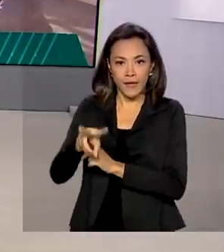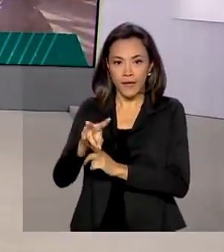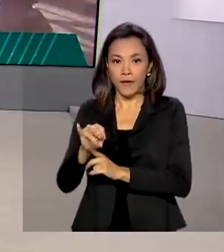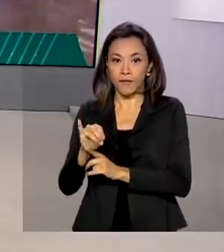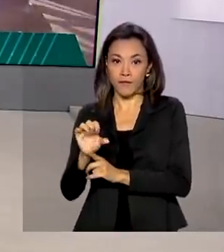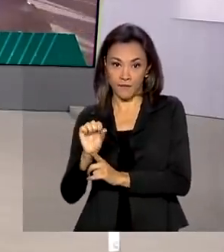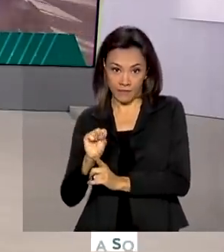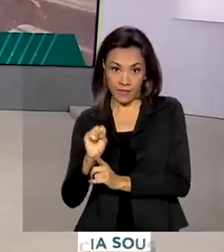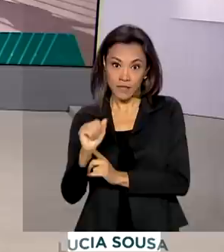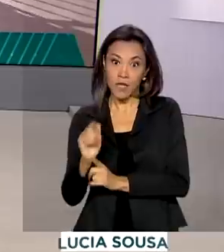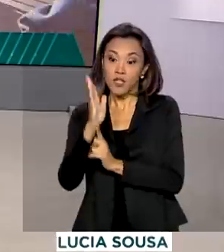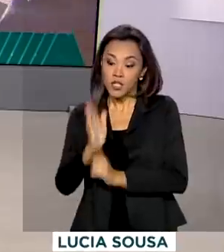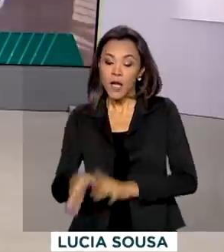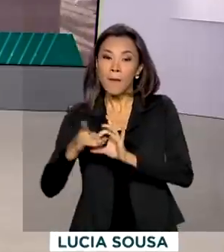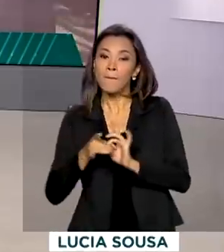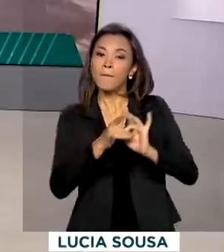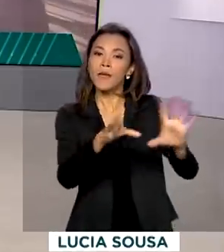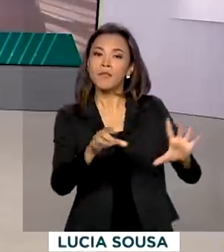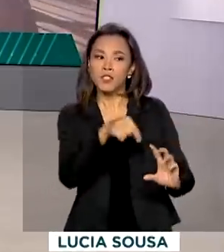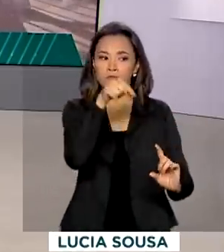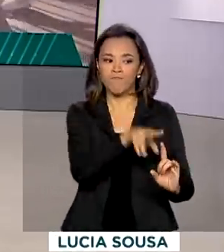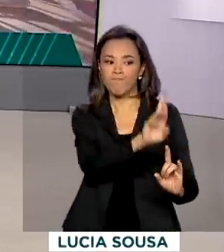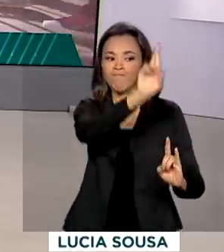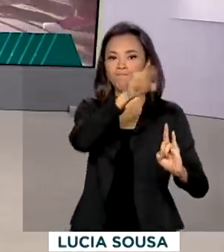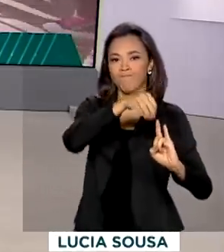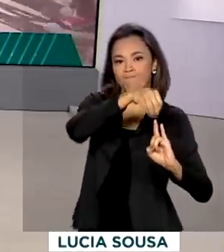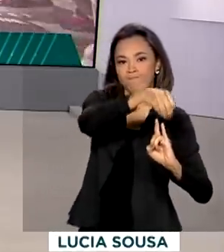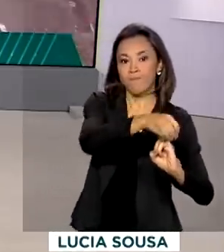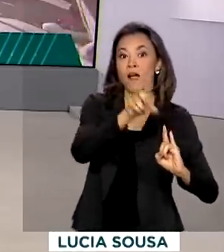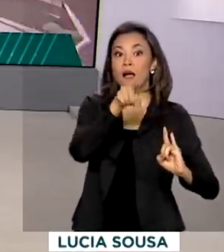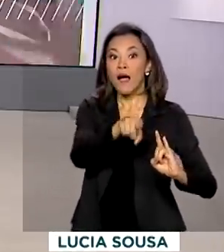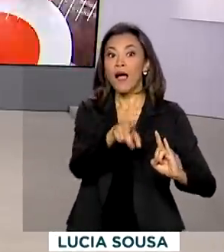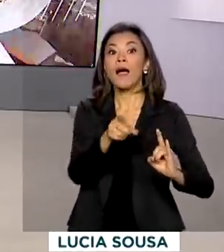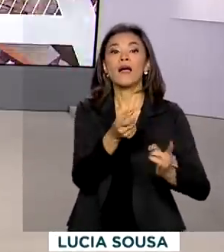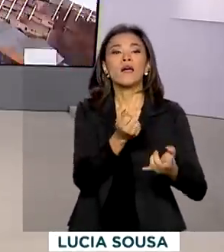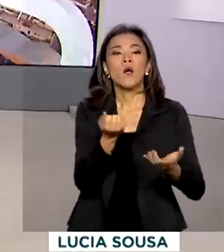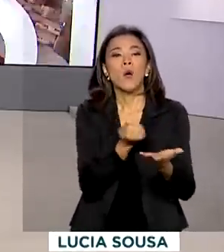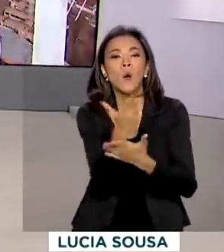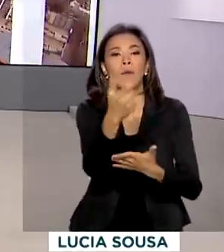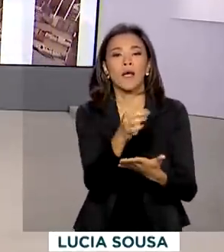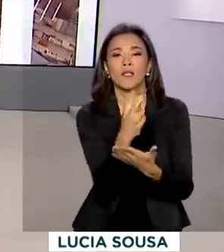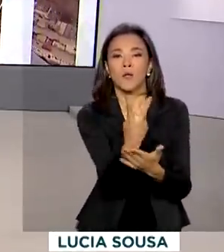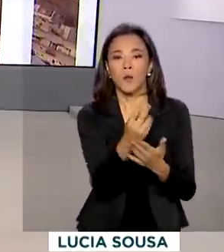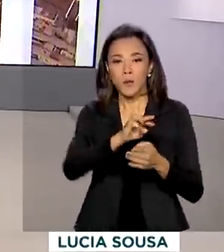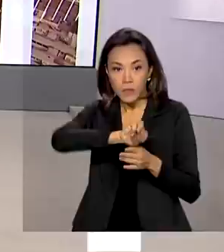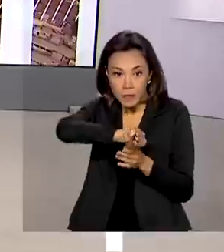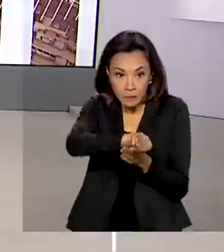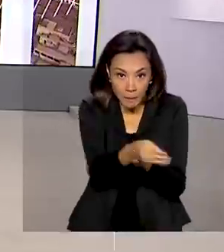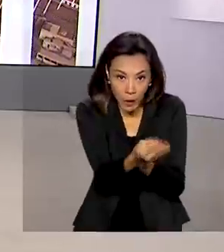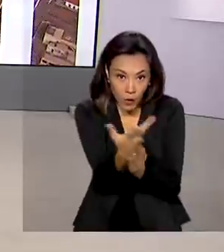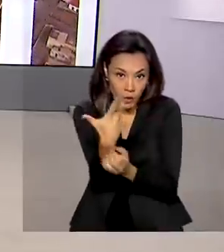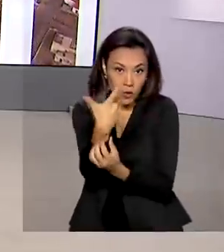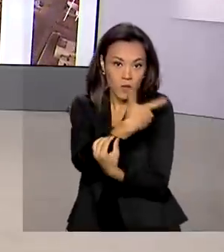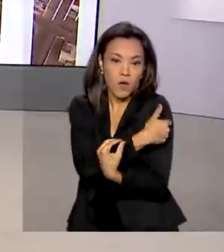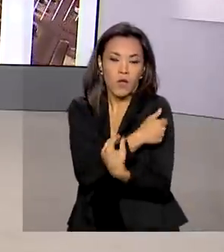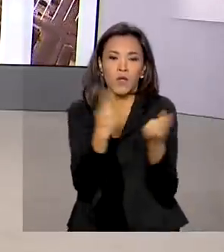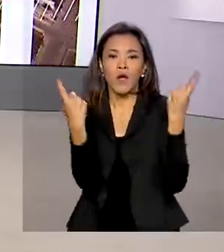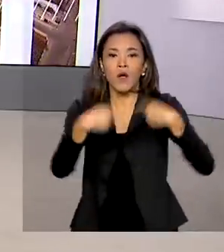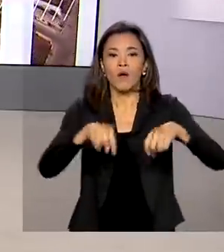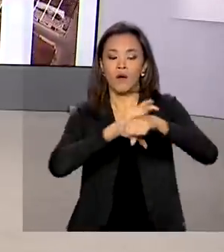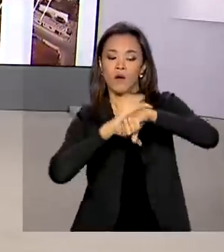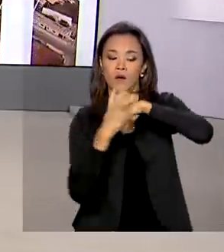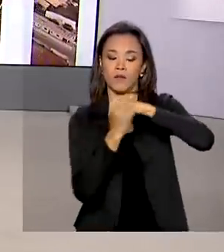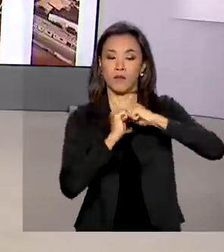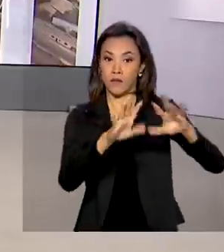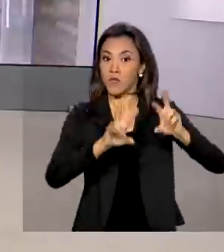Sanitária autorizou a Fiocruz a importar 2 milhões de doses de vacina contra a Covid-19. Sobre esse assunto,